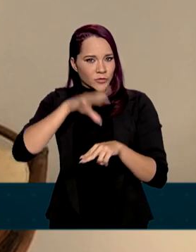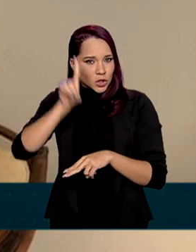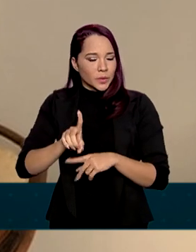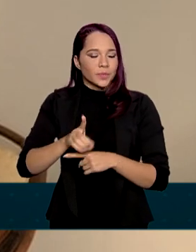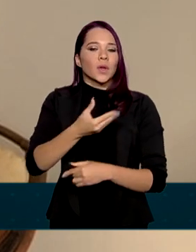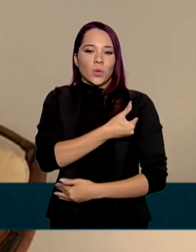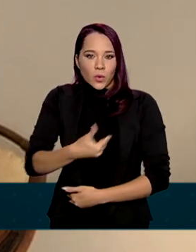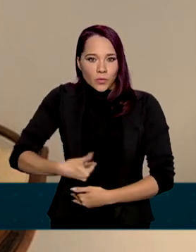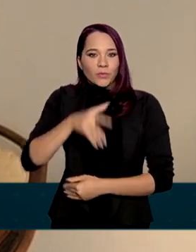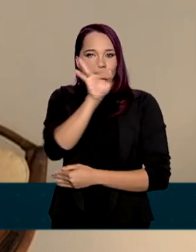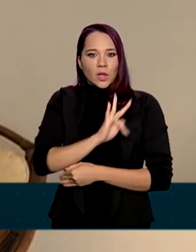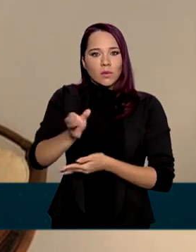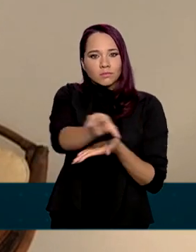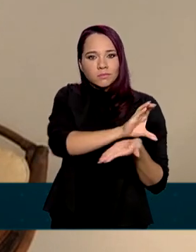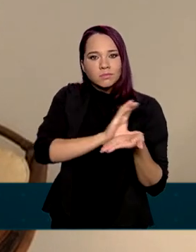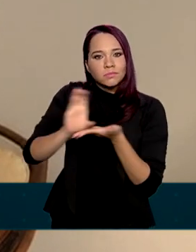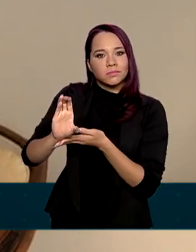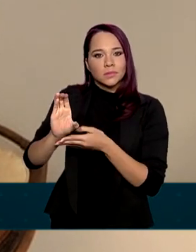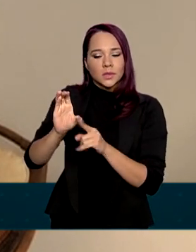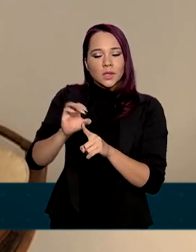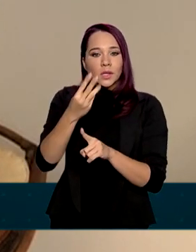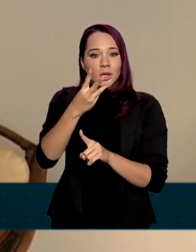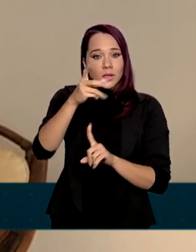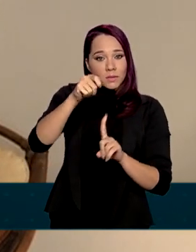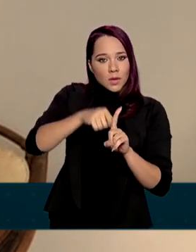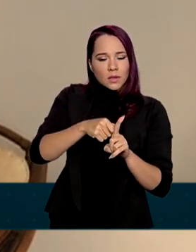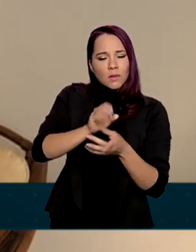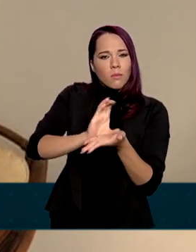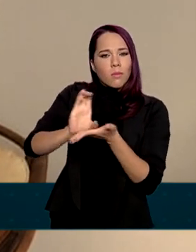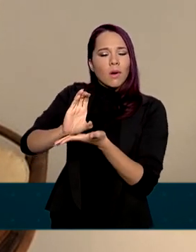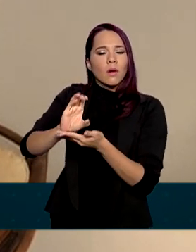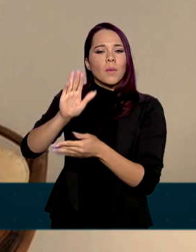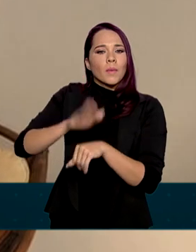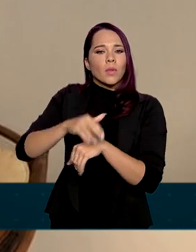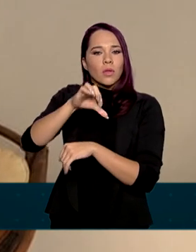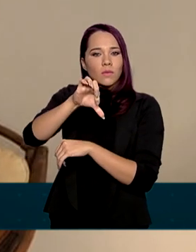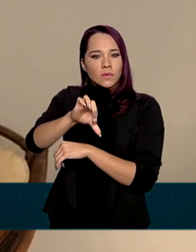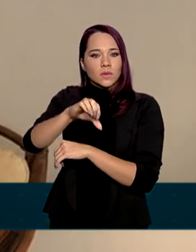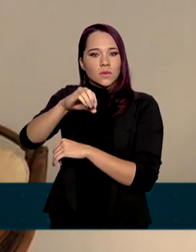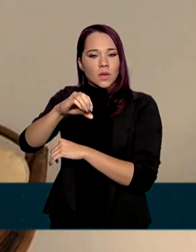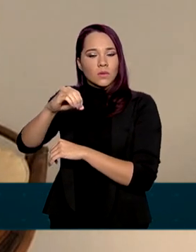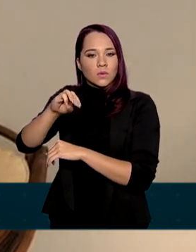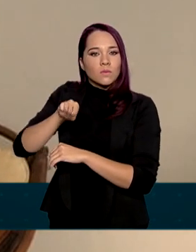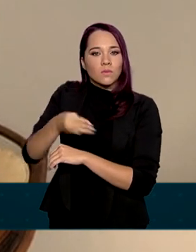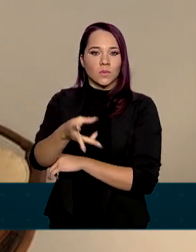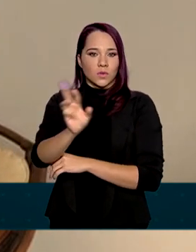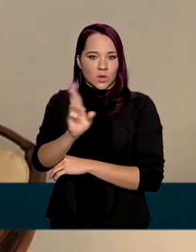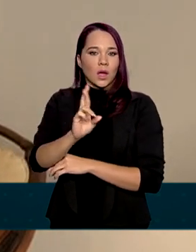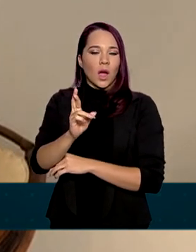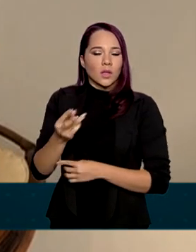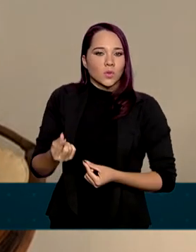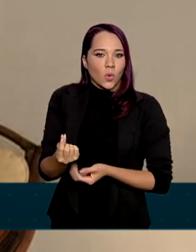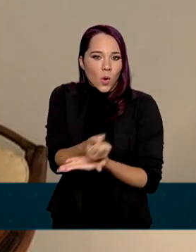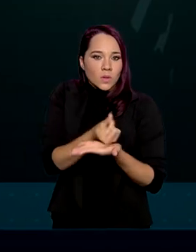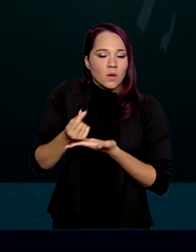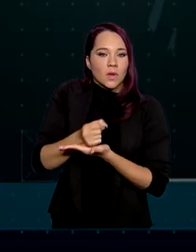governo federal repassou nesses três meses ao setor energético mais de 900 milhões de reais do orçamento